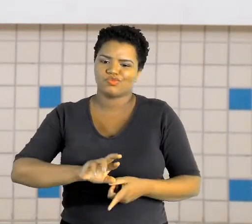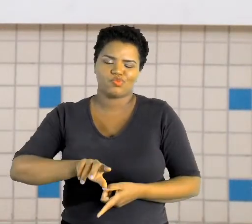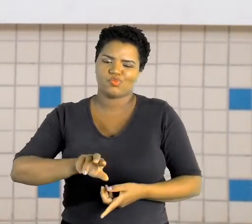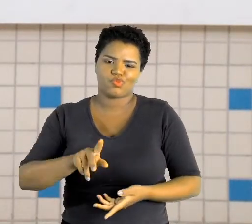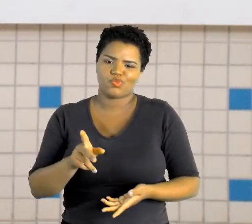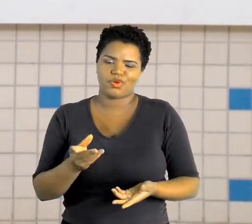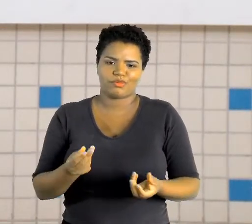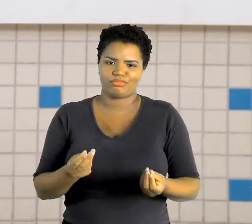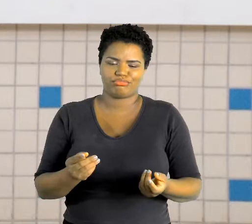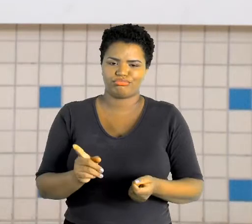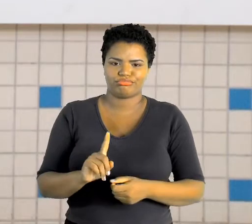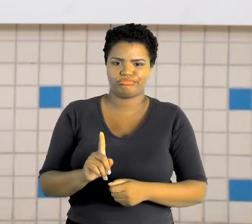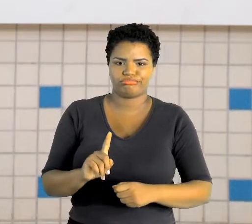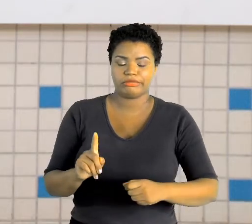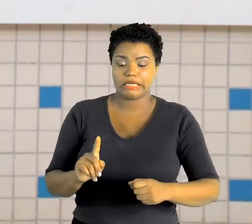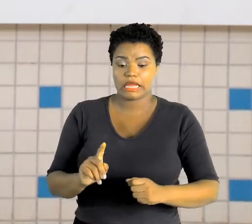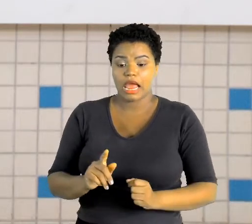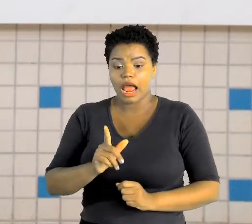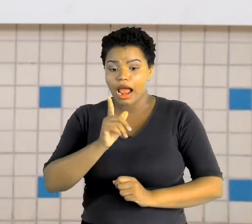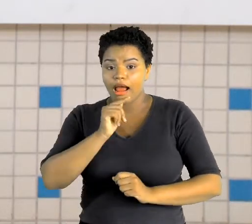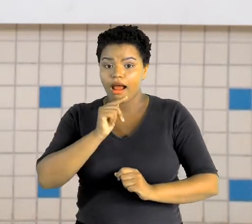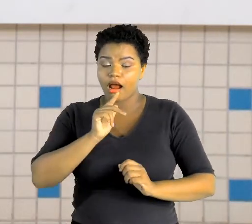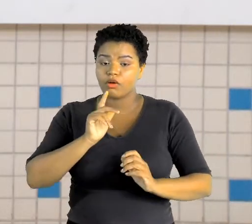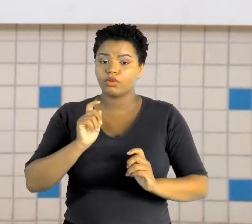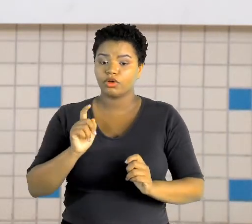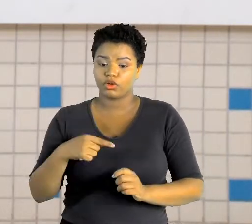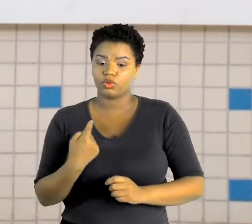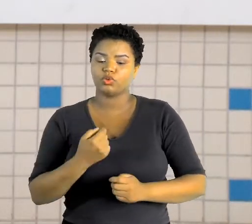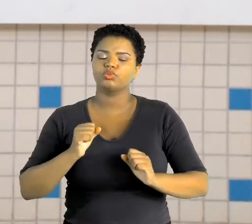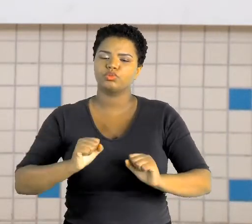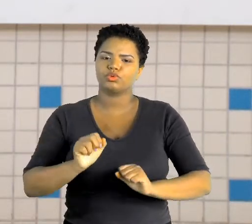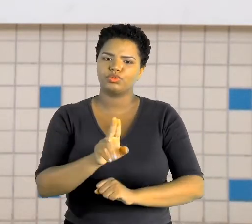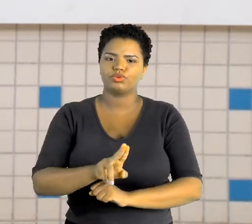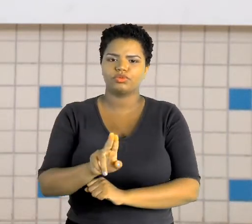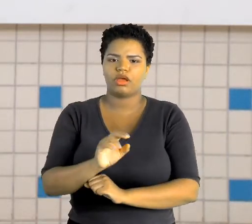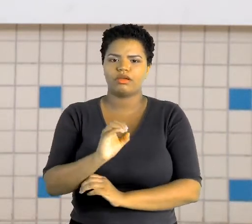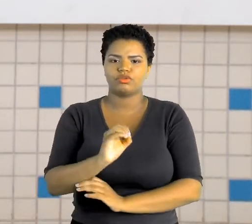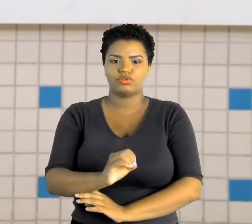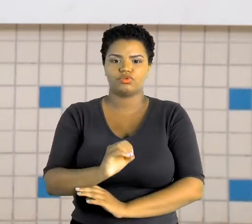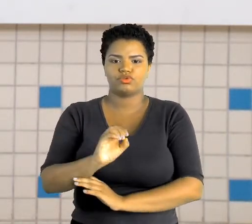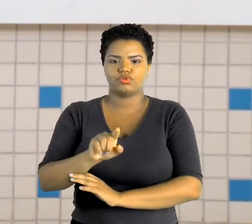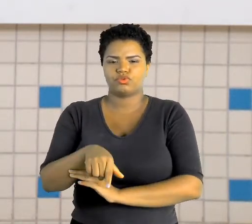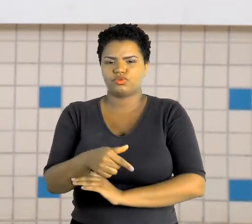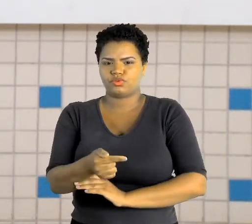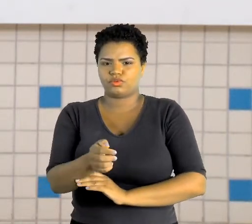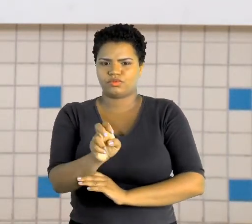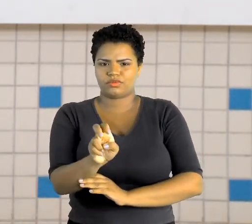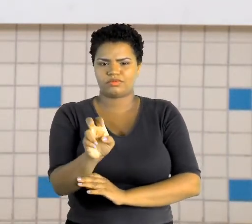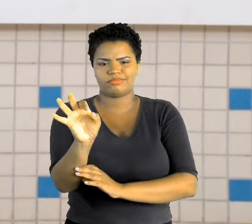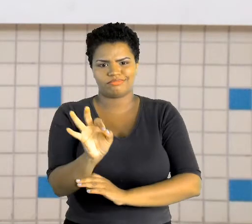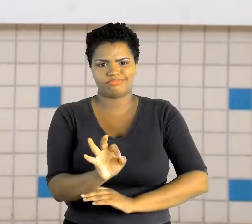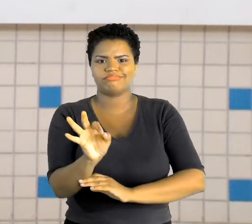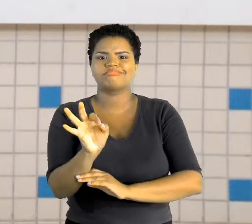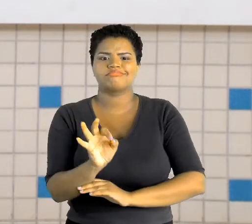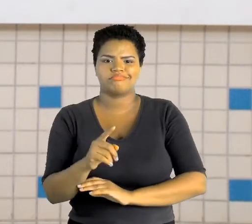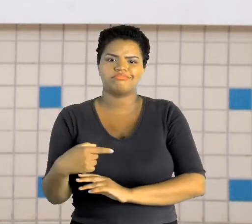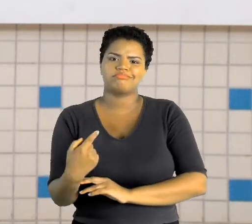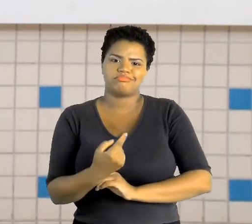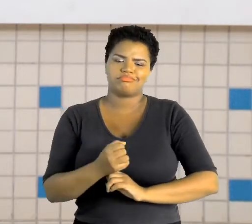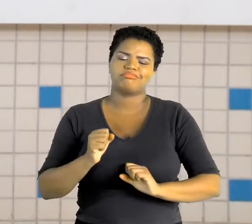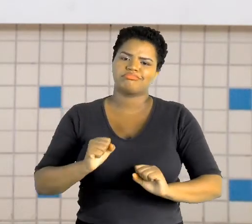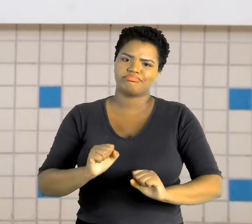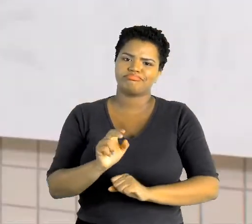que a gente pode utilizar mesmo, na verdade, é só 0,75%, que é a água que a gente consegue alcançar e usar.